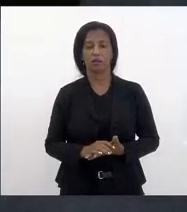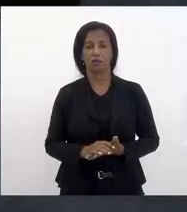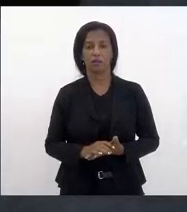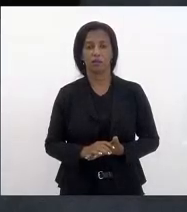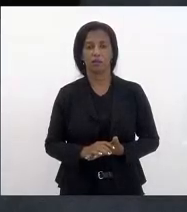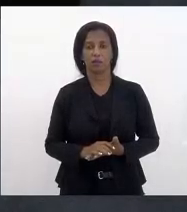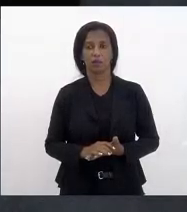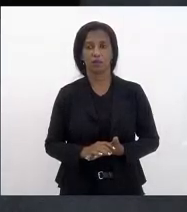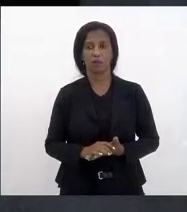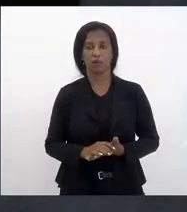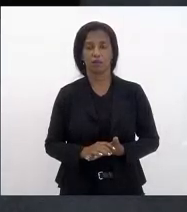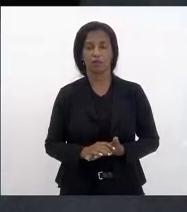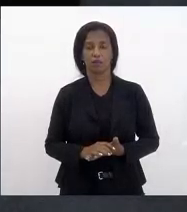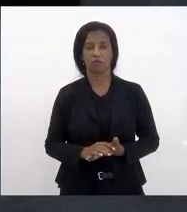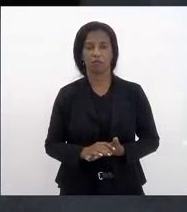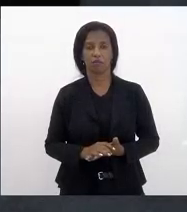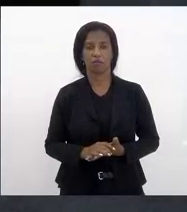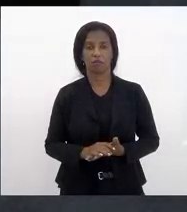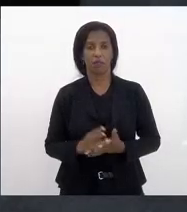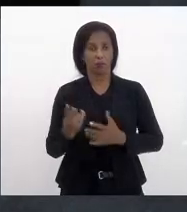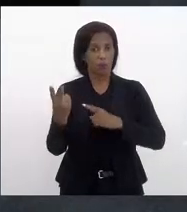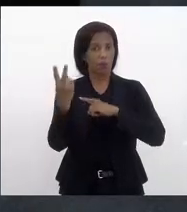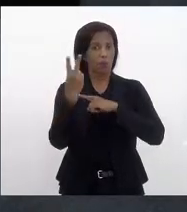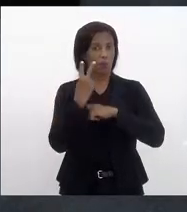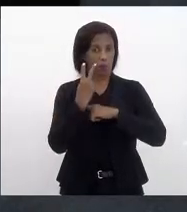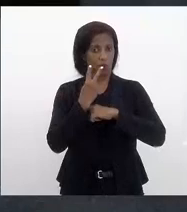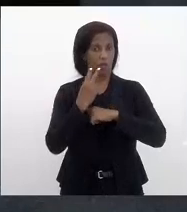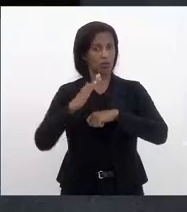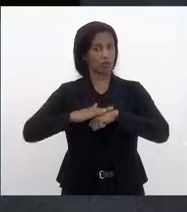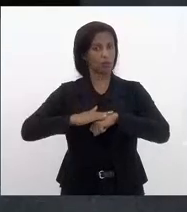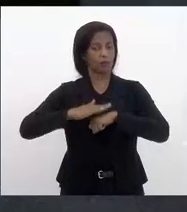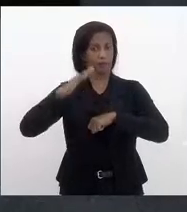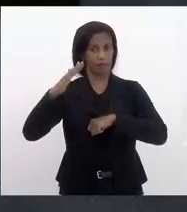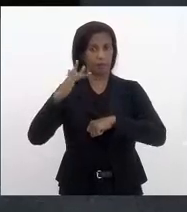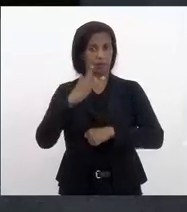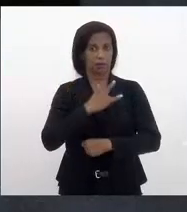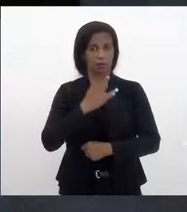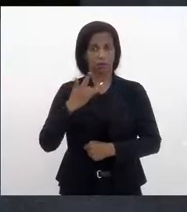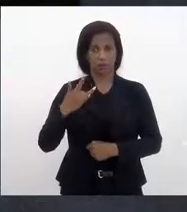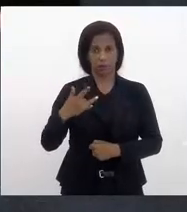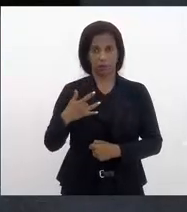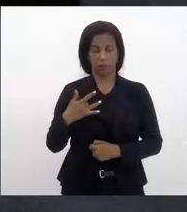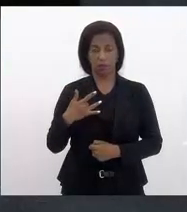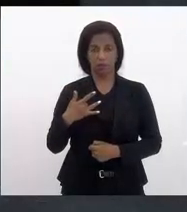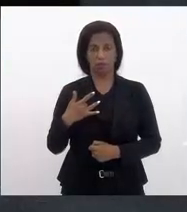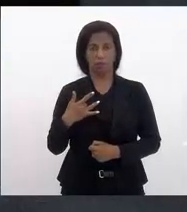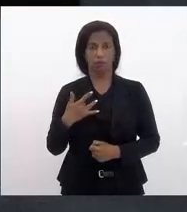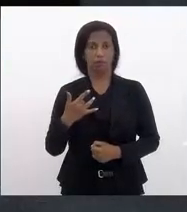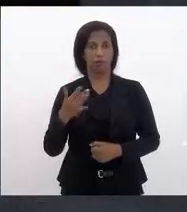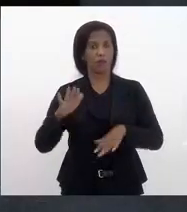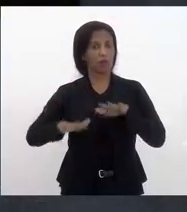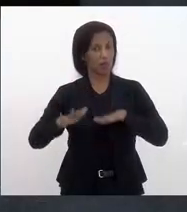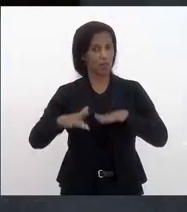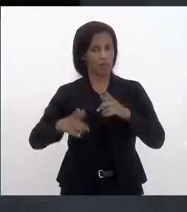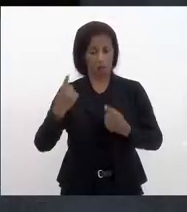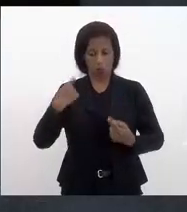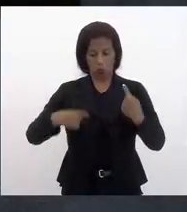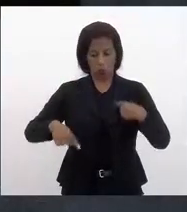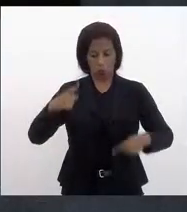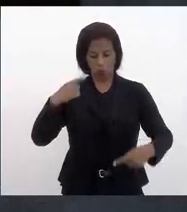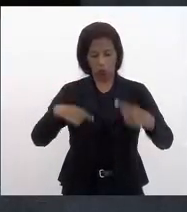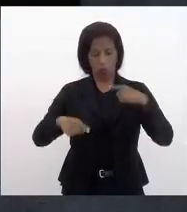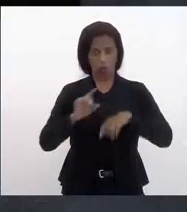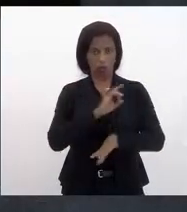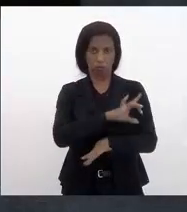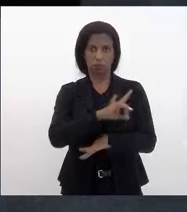proteção maior a quem toma, dependendo do organismo